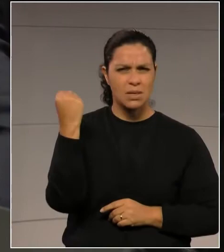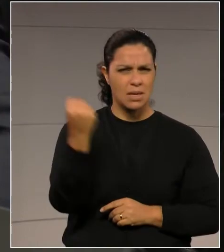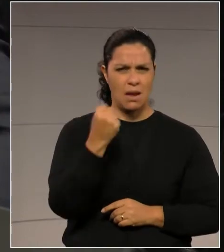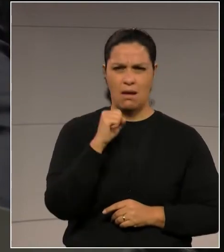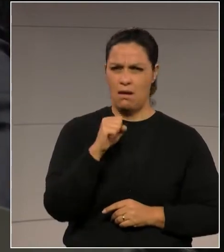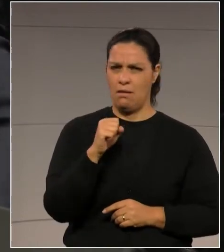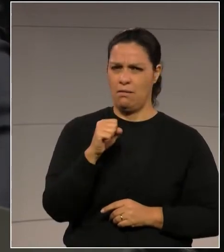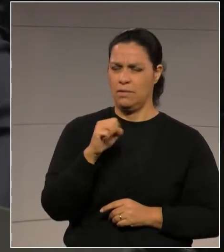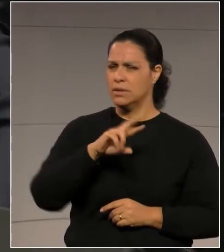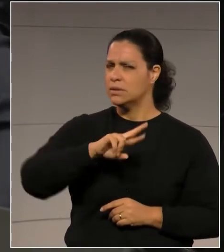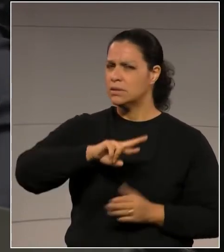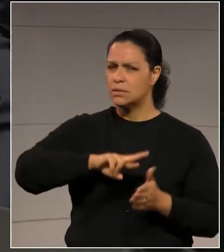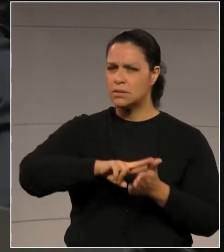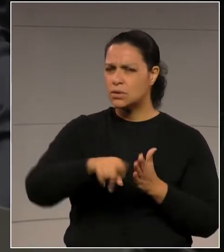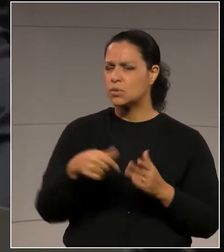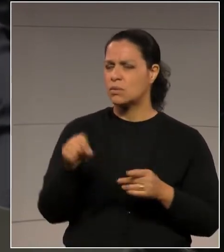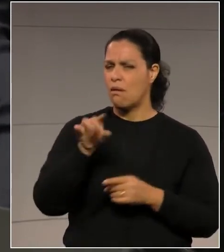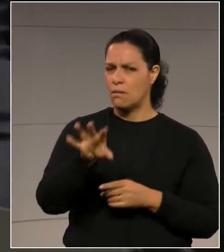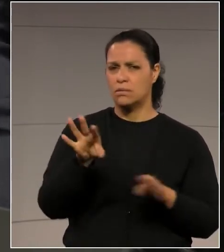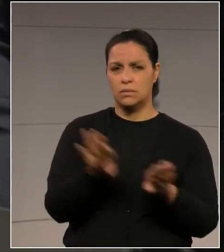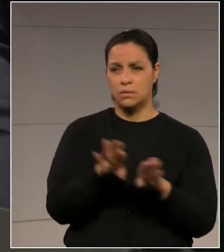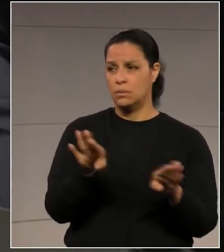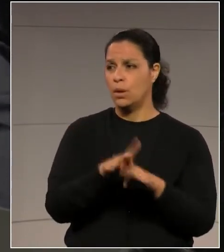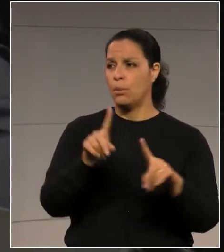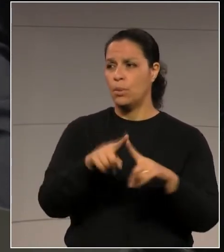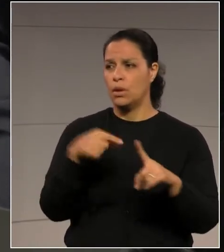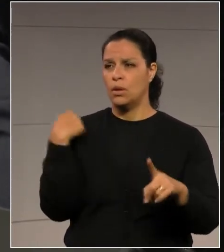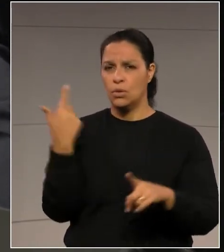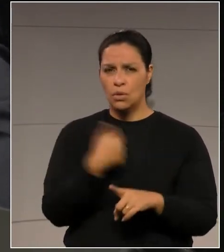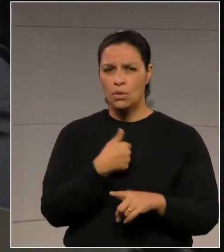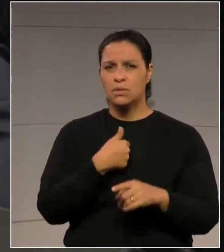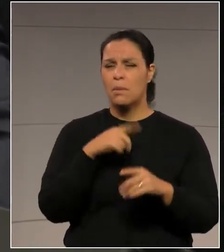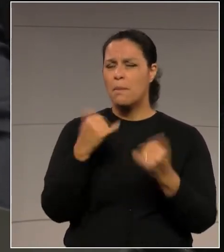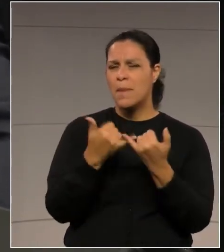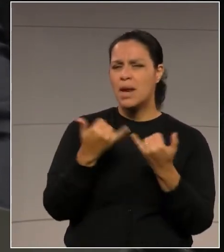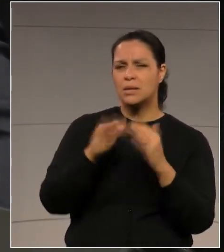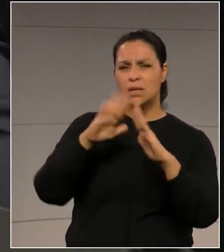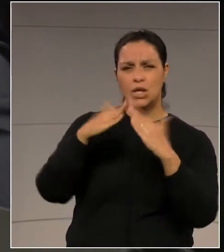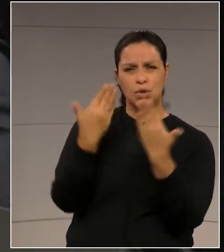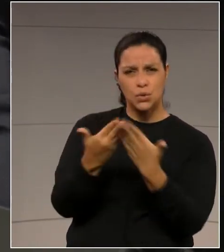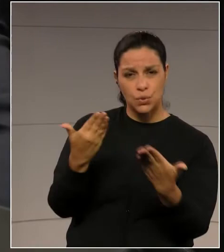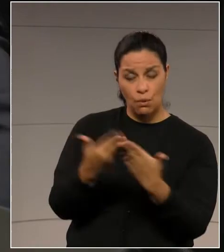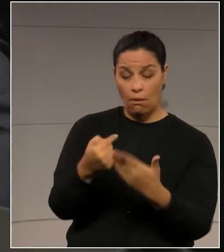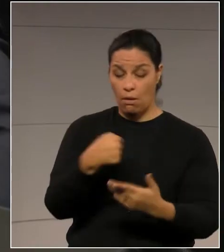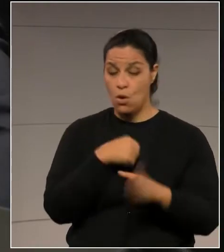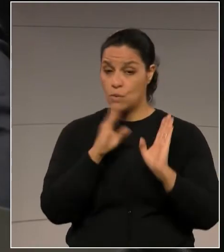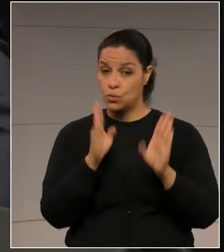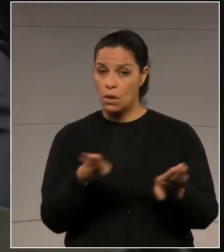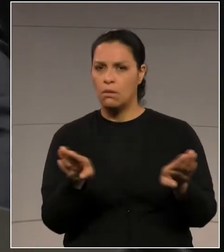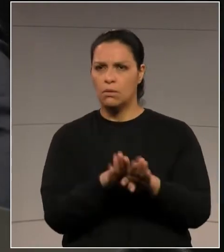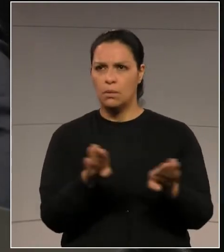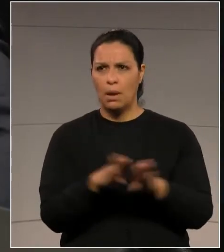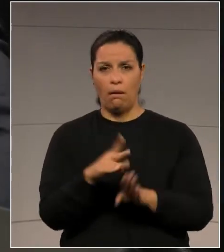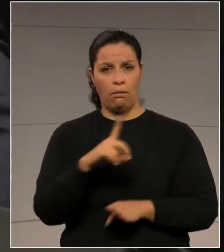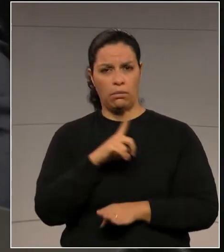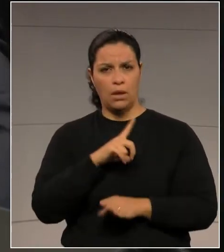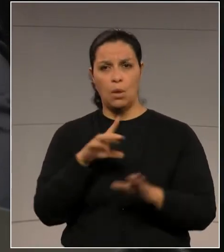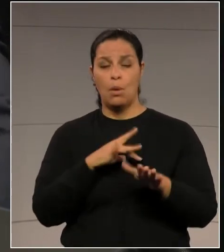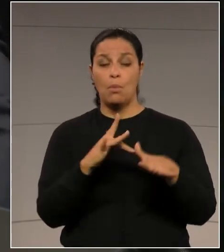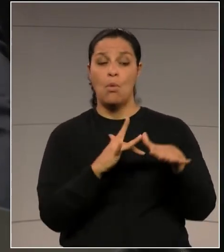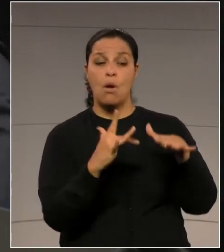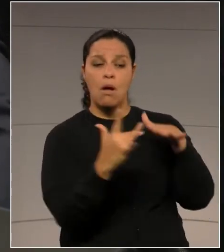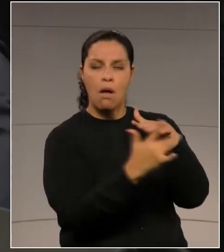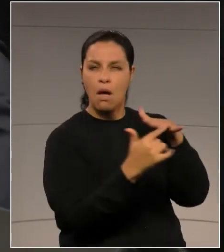de situação, deputado, que isso está fazendo escola. Eu mesmo estou tendo as minhas redes